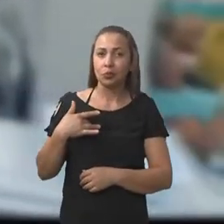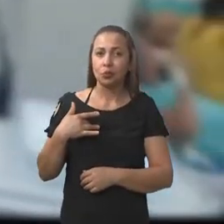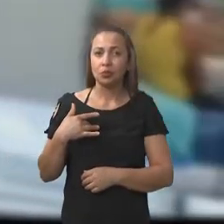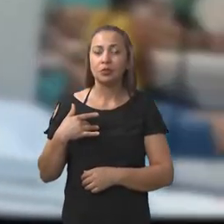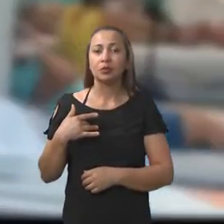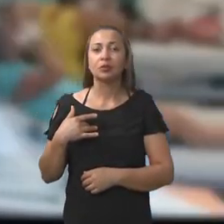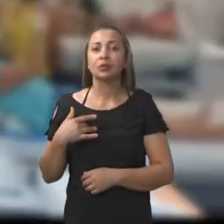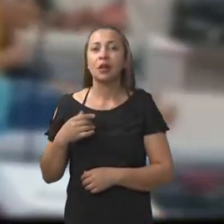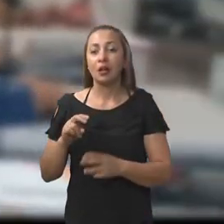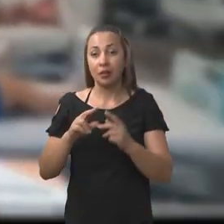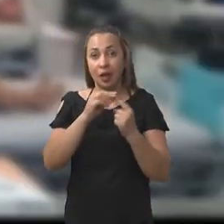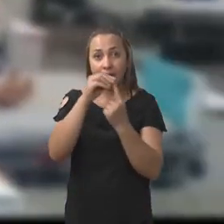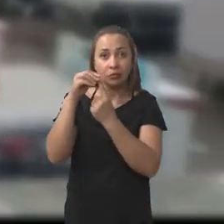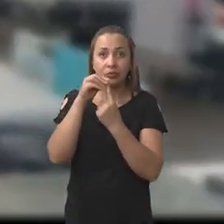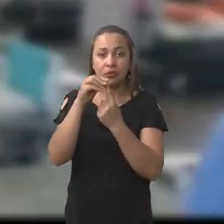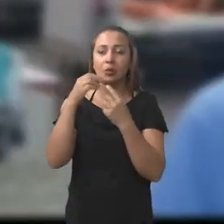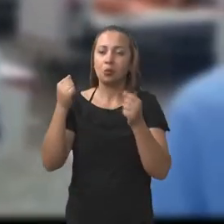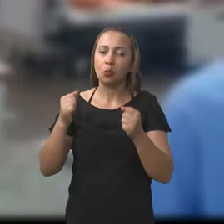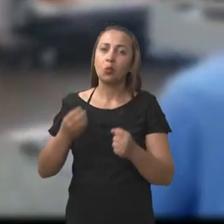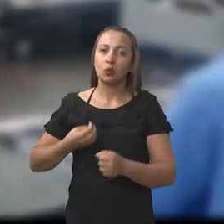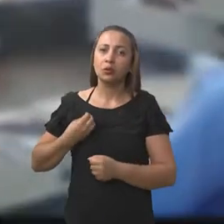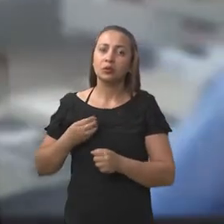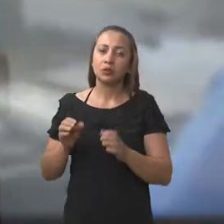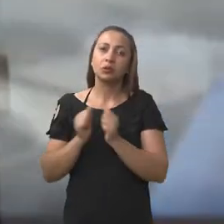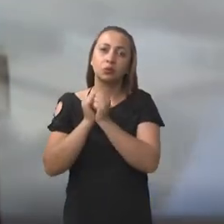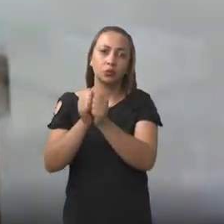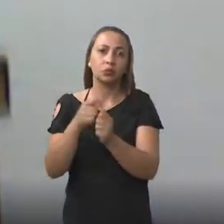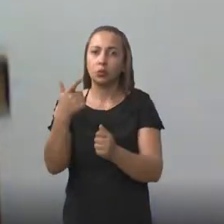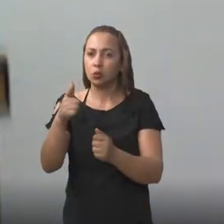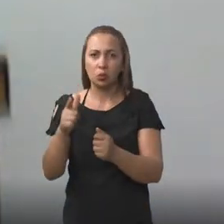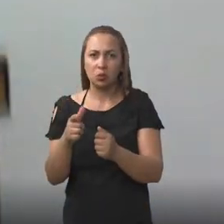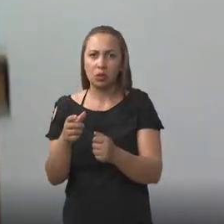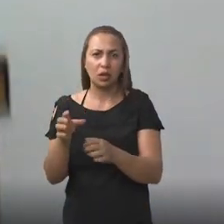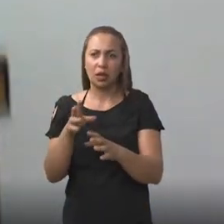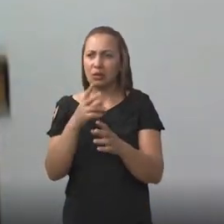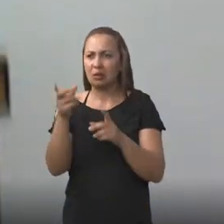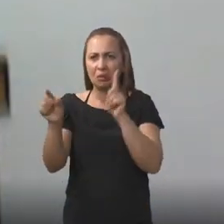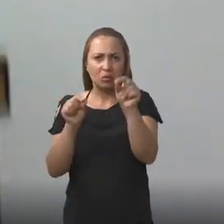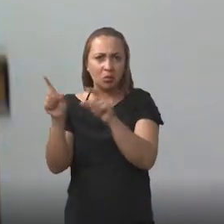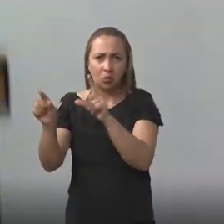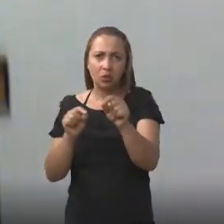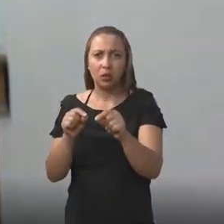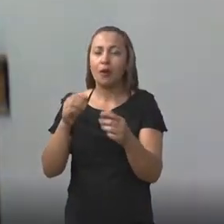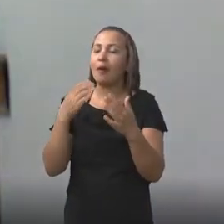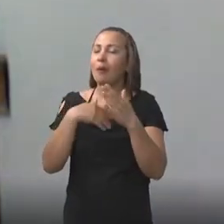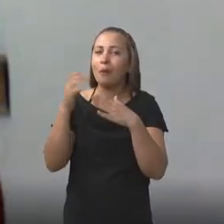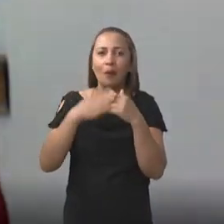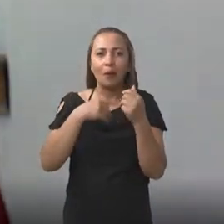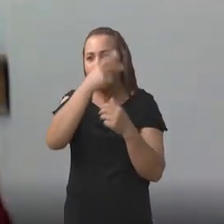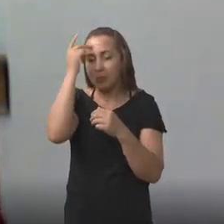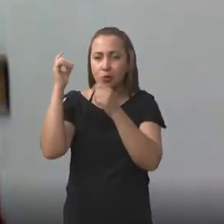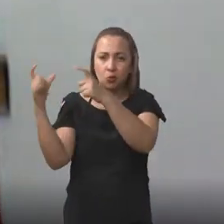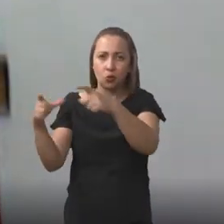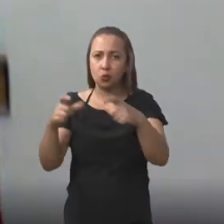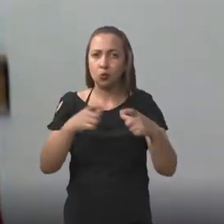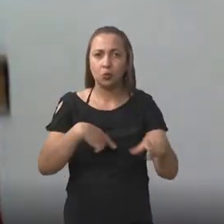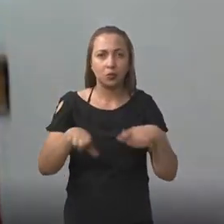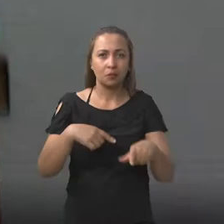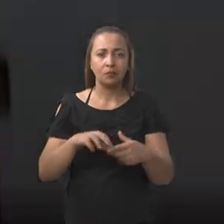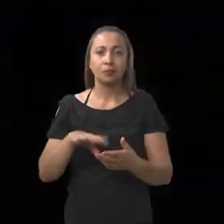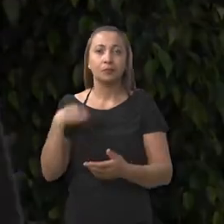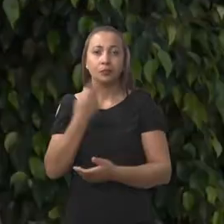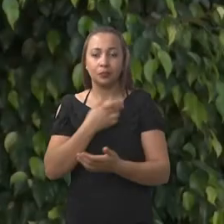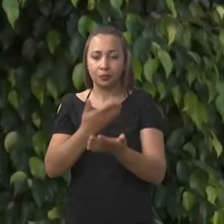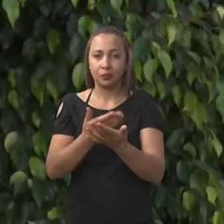investiga, das unidades que a gente investiga, podem participar. Não tem restrição nesse sentido, qualquer categoria profissional pode